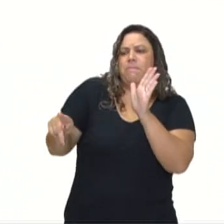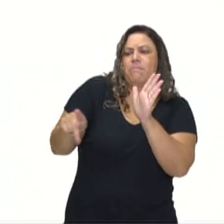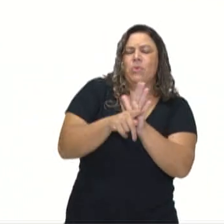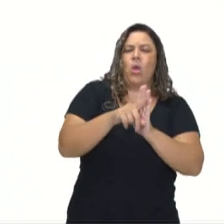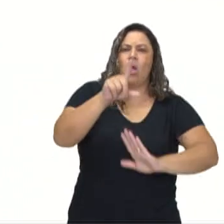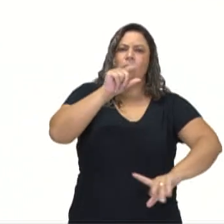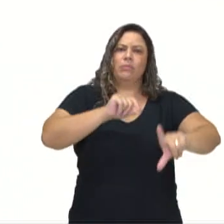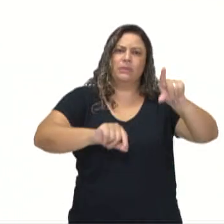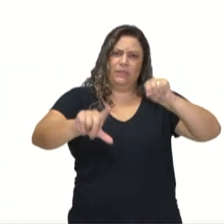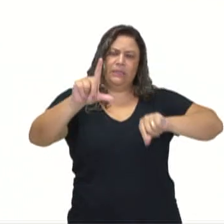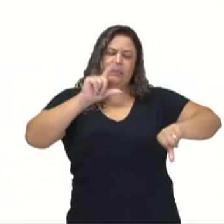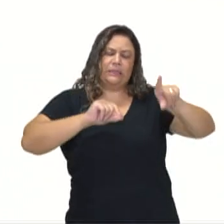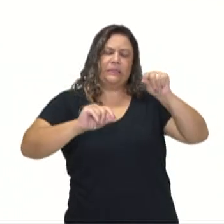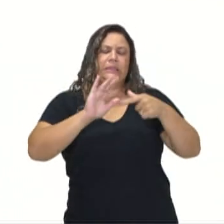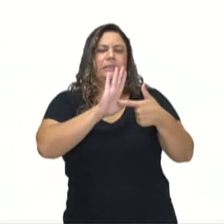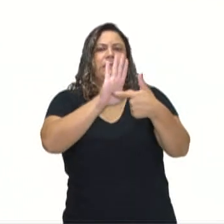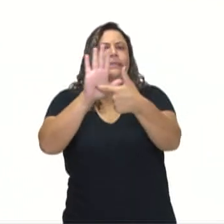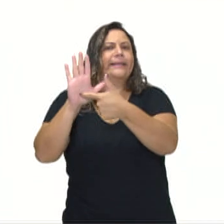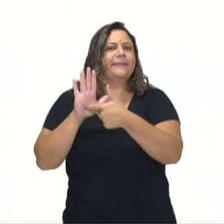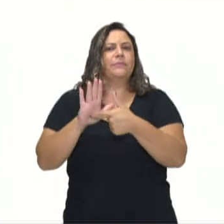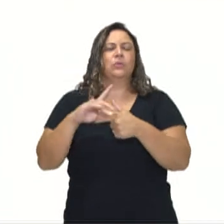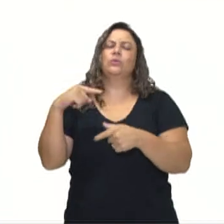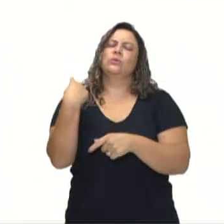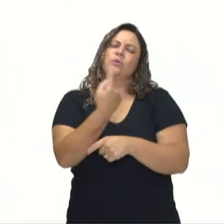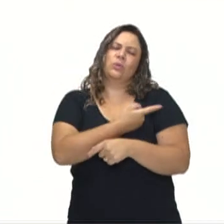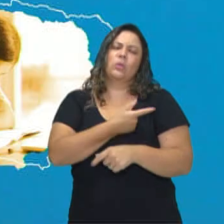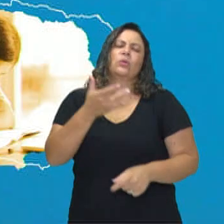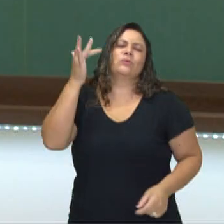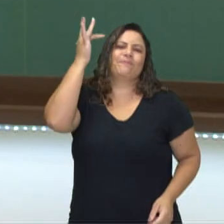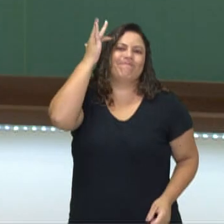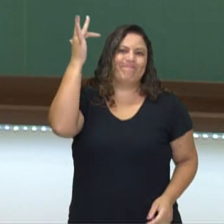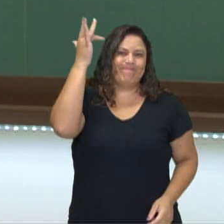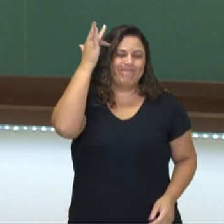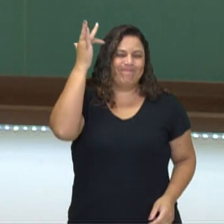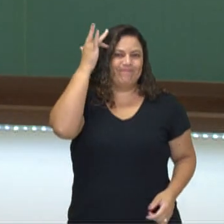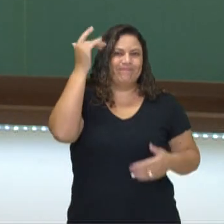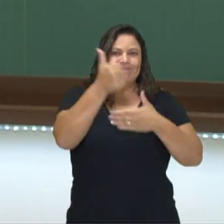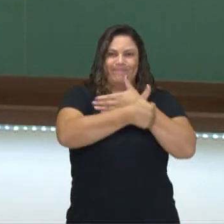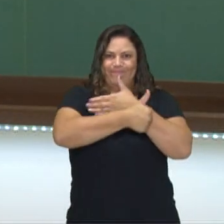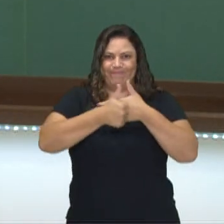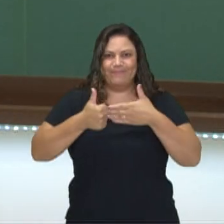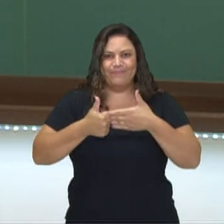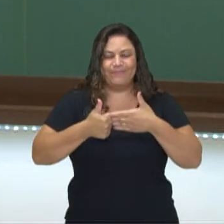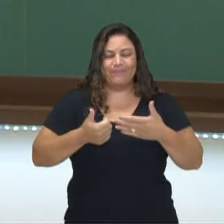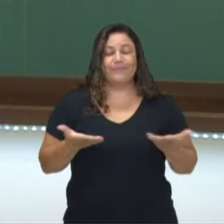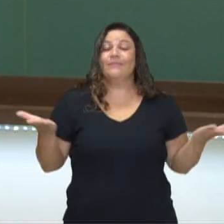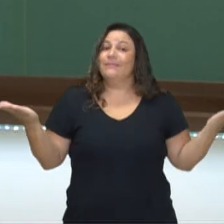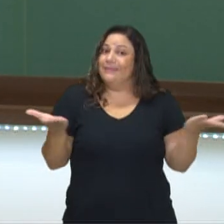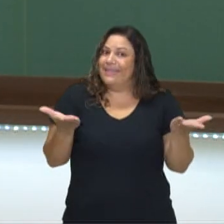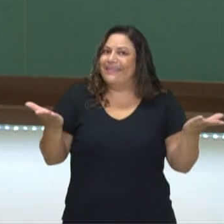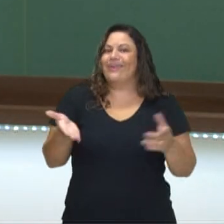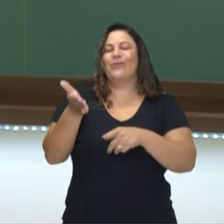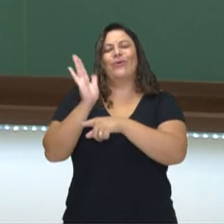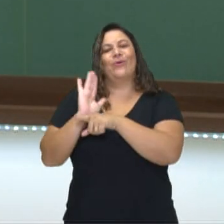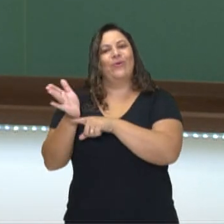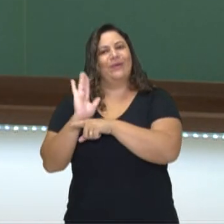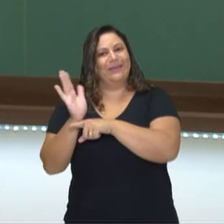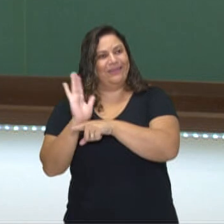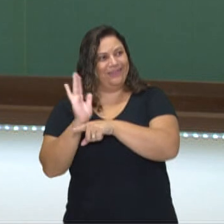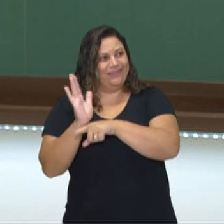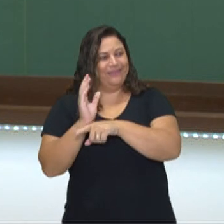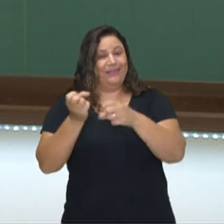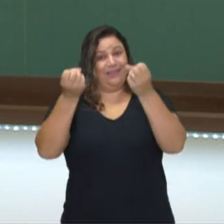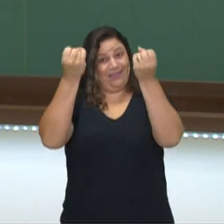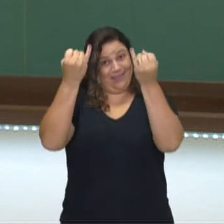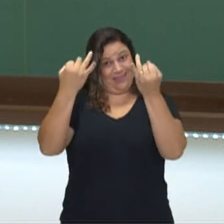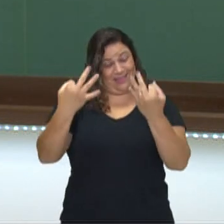escolhas. Demonstre, então, a nossa maturidade moral. Bom, pessoal, nesse vídeo, nós falamos